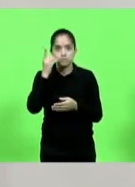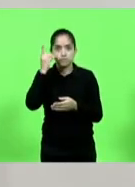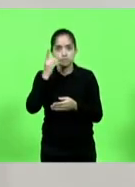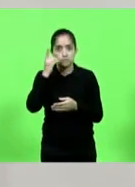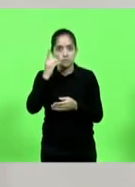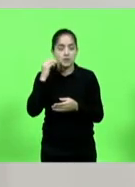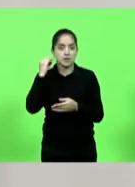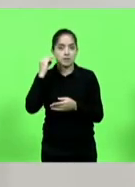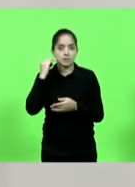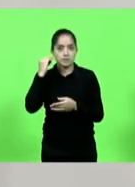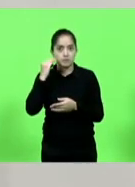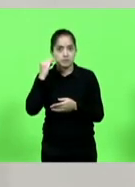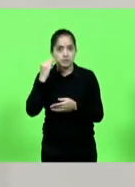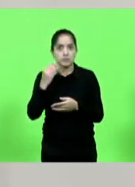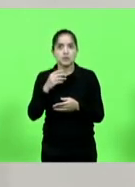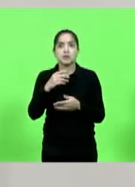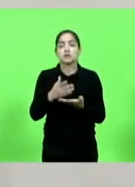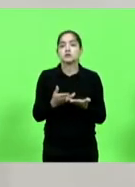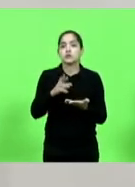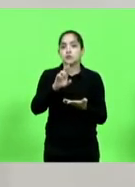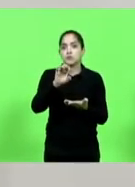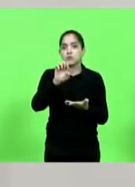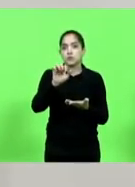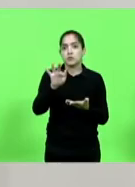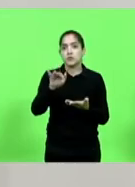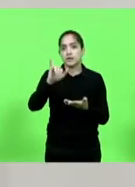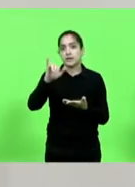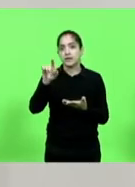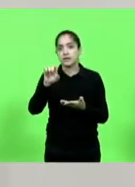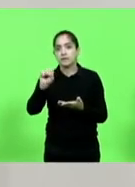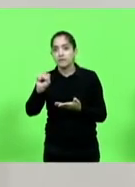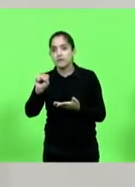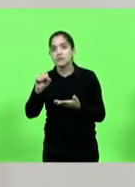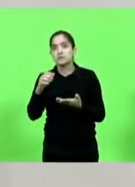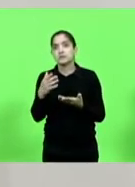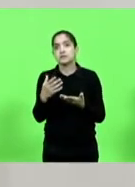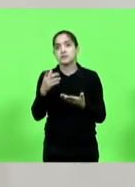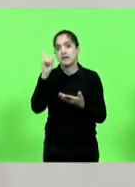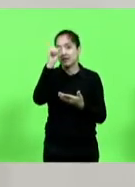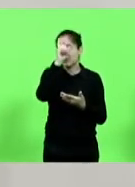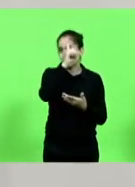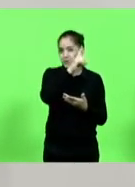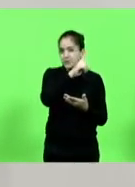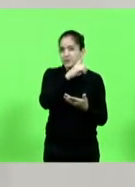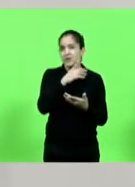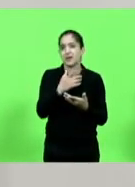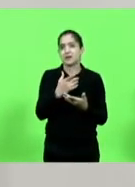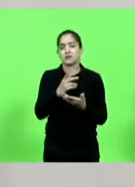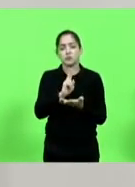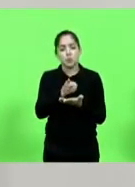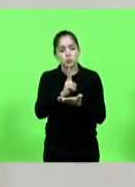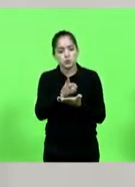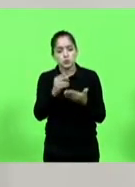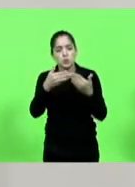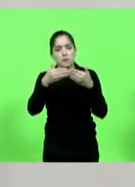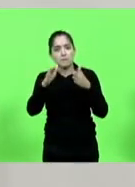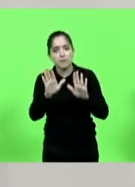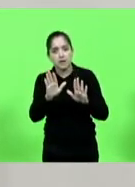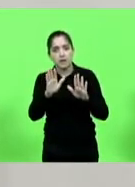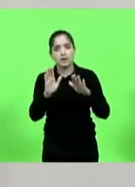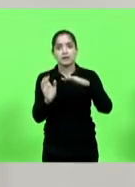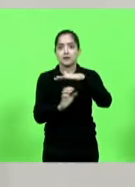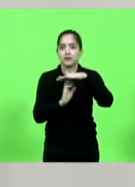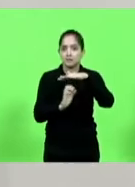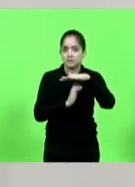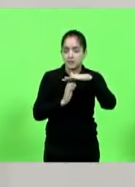Machado sobre o refiz, sobre a dificuldade que o empresário tem para manter uma empresa, para manter e gerar